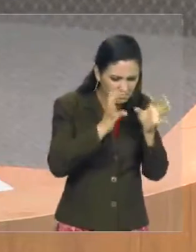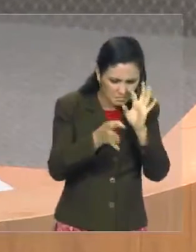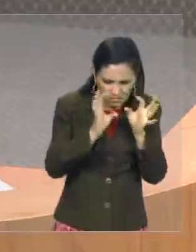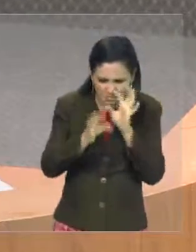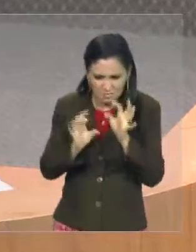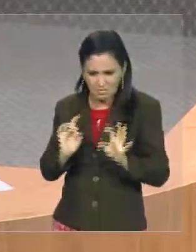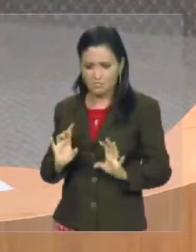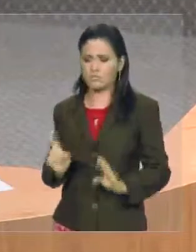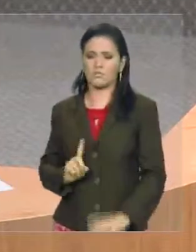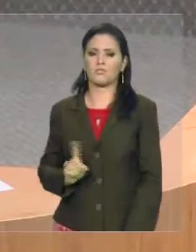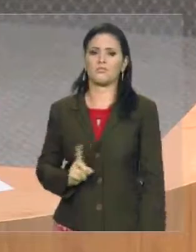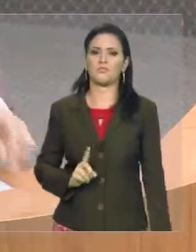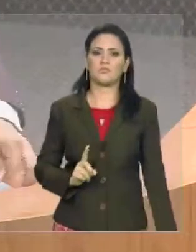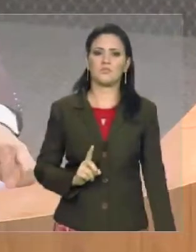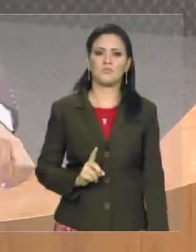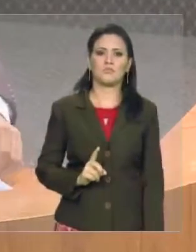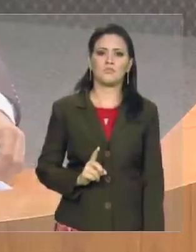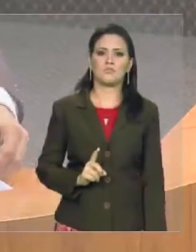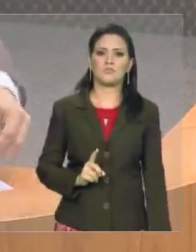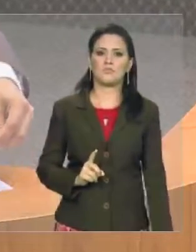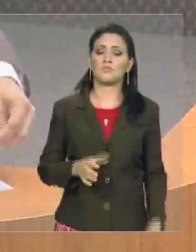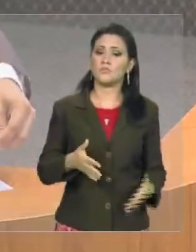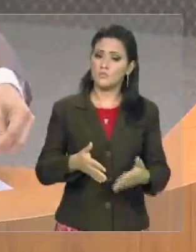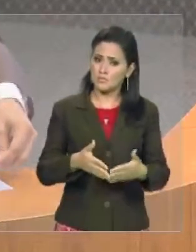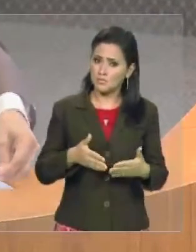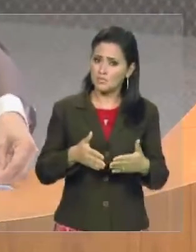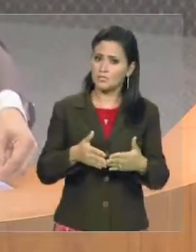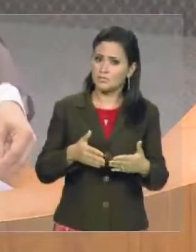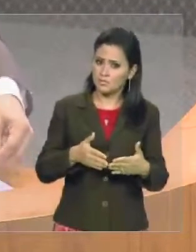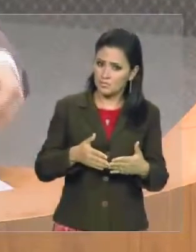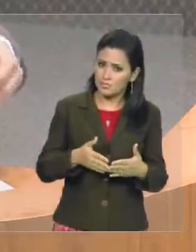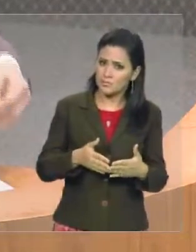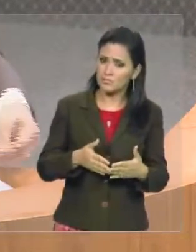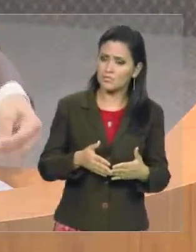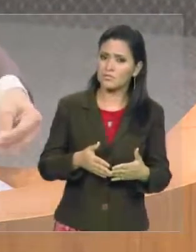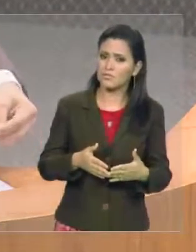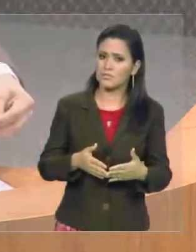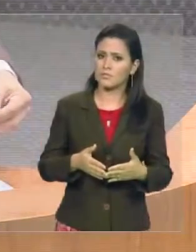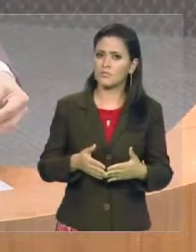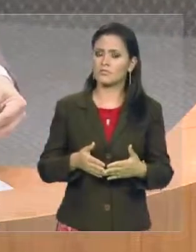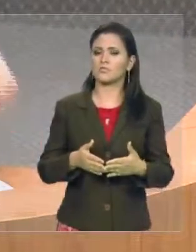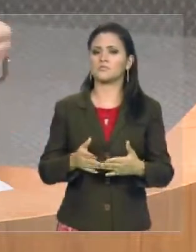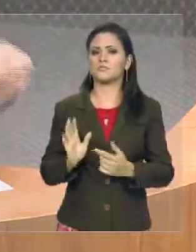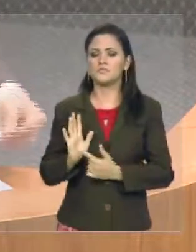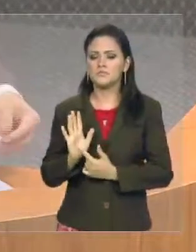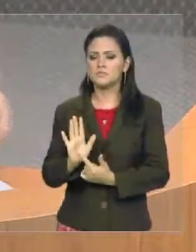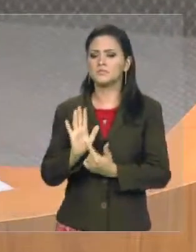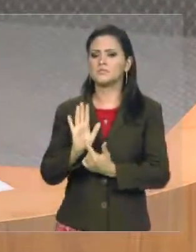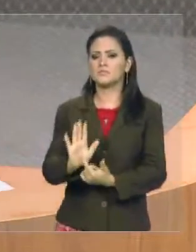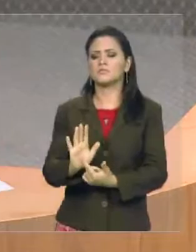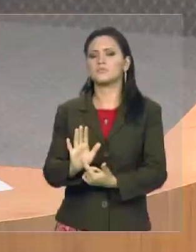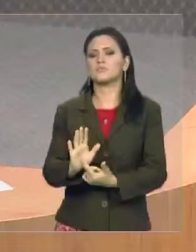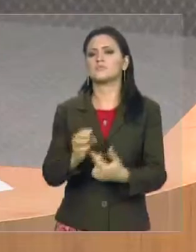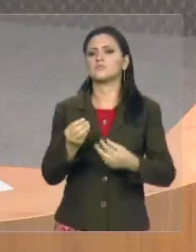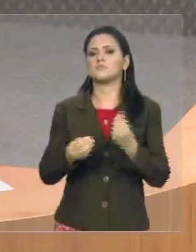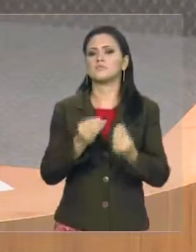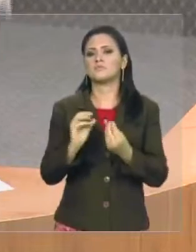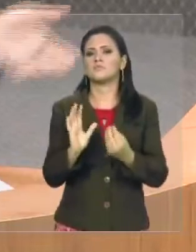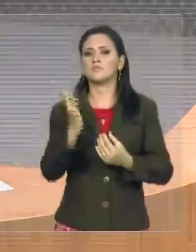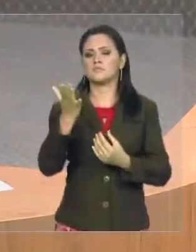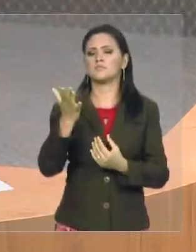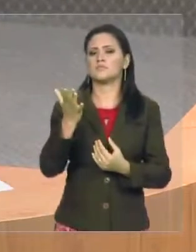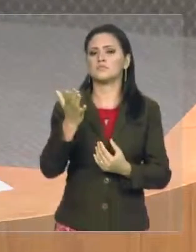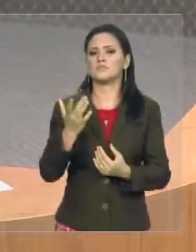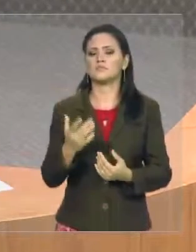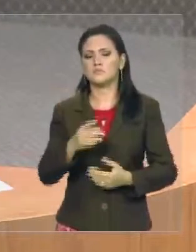mas para que possa ser corrigido, solicitamos a solução, apresentamos uma possível solução de muitas outras